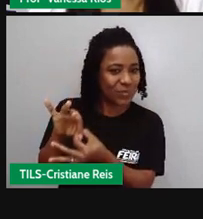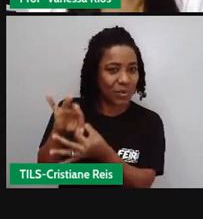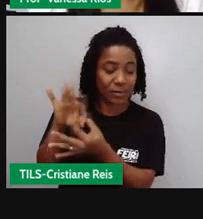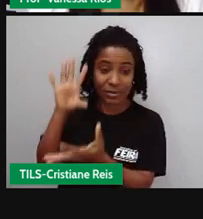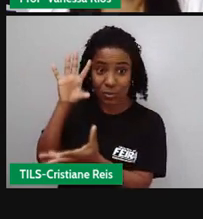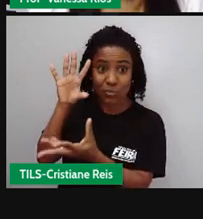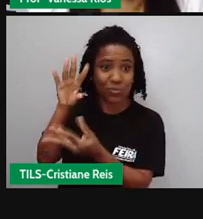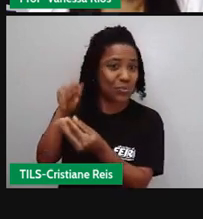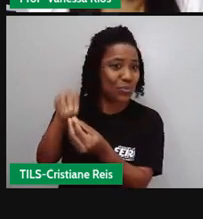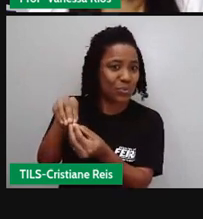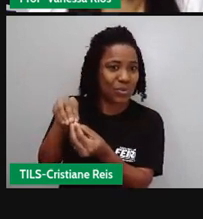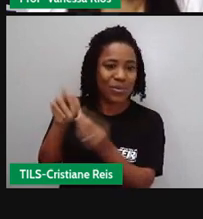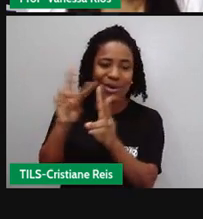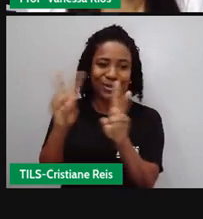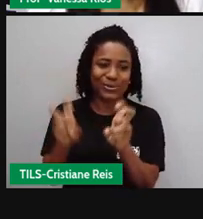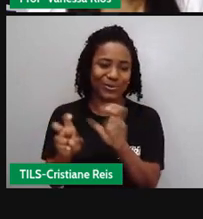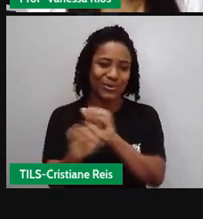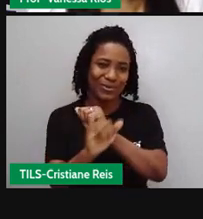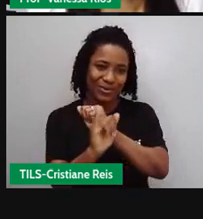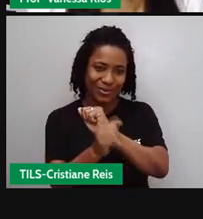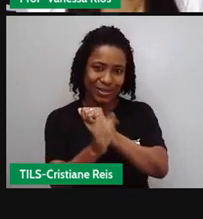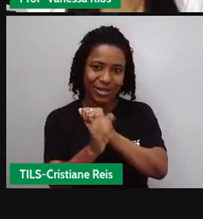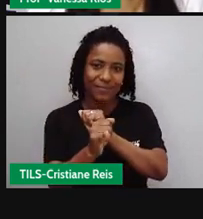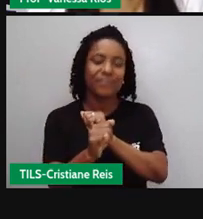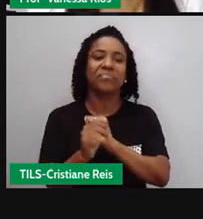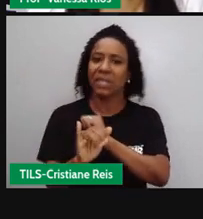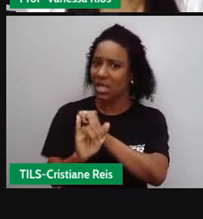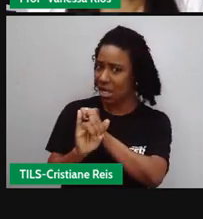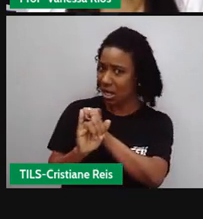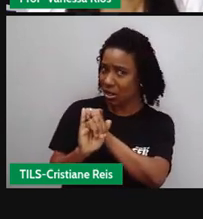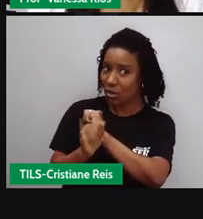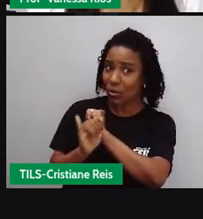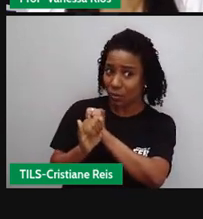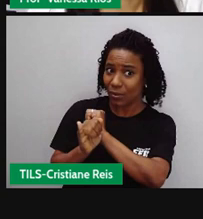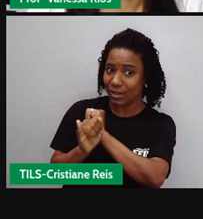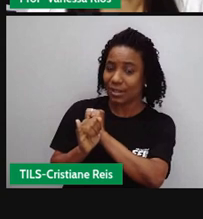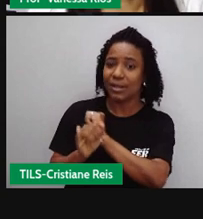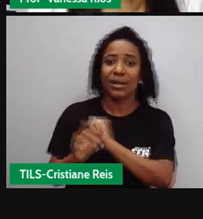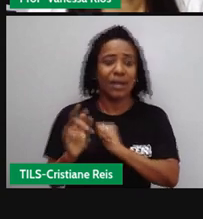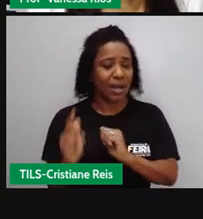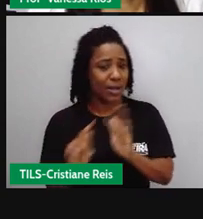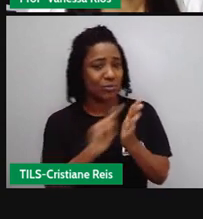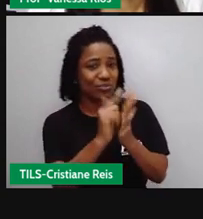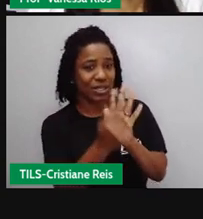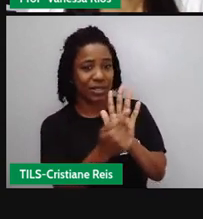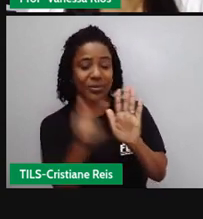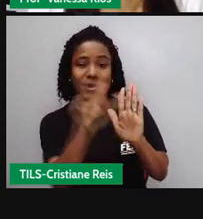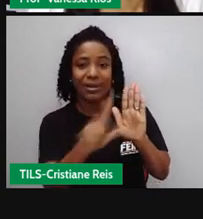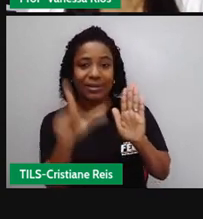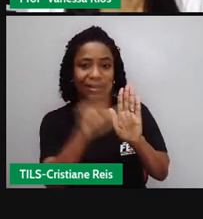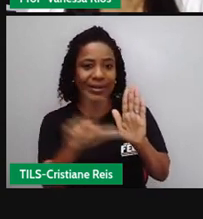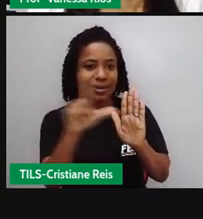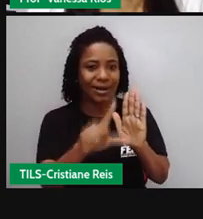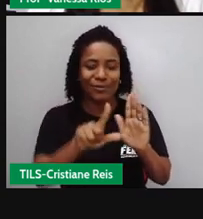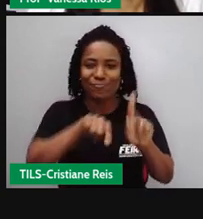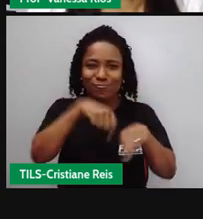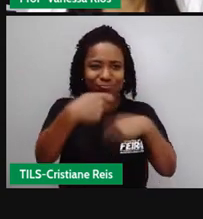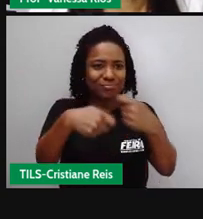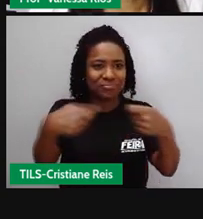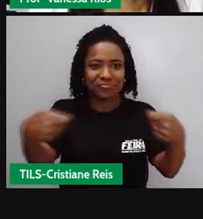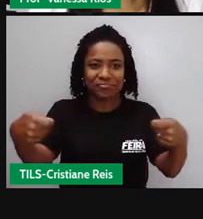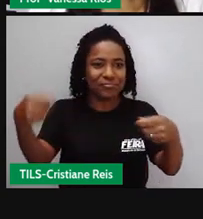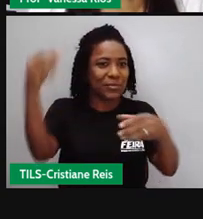definição de crônica a crônica é um gênero literário indefinido em que cabe tudo do